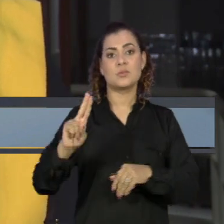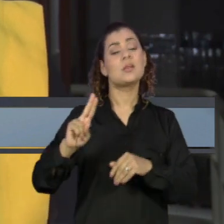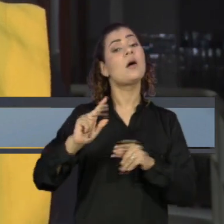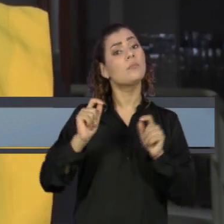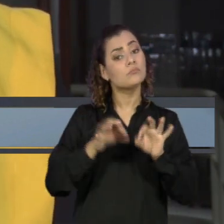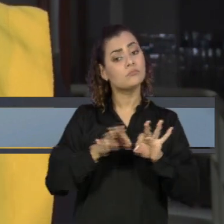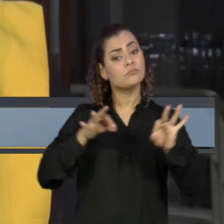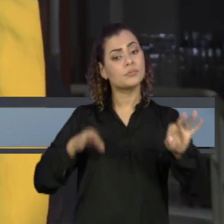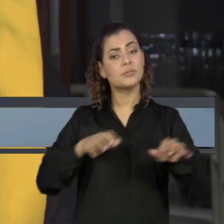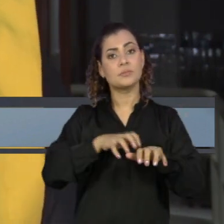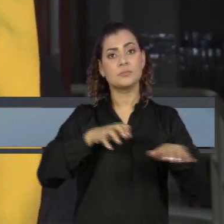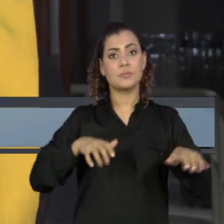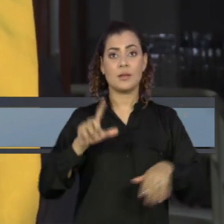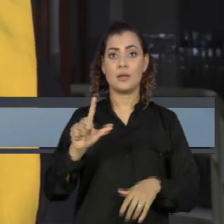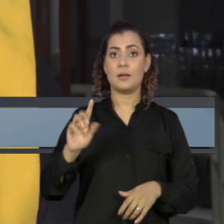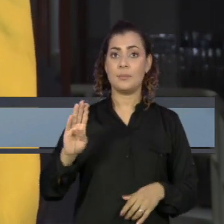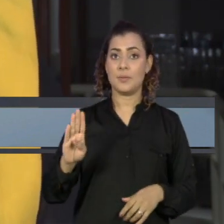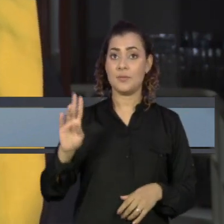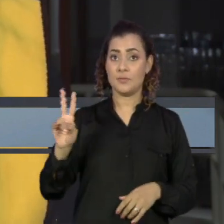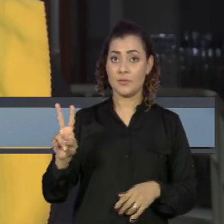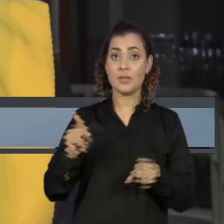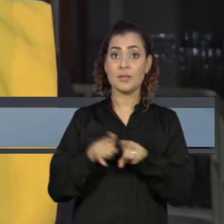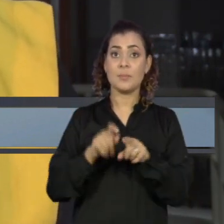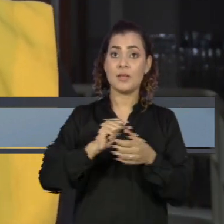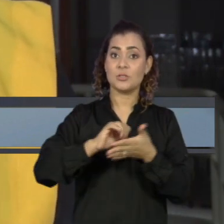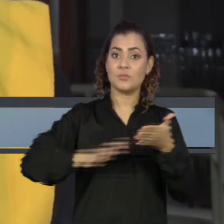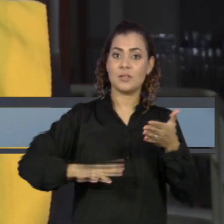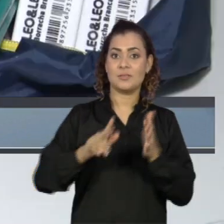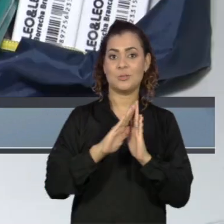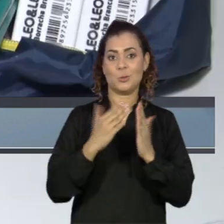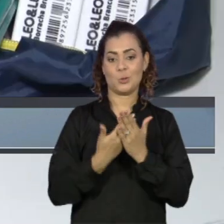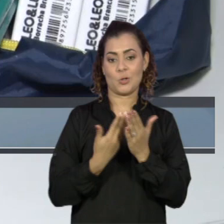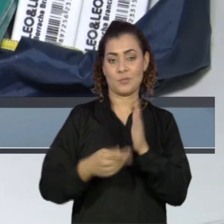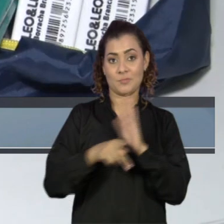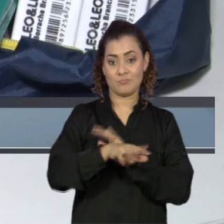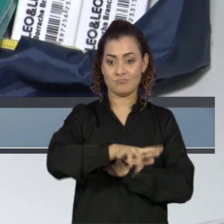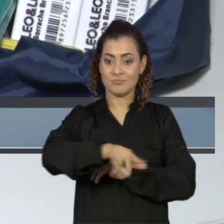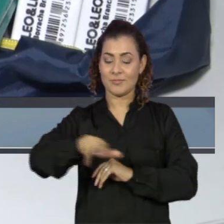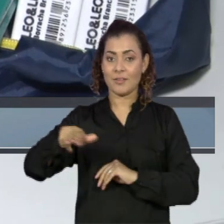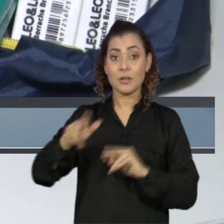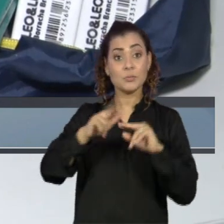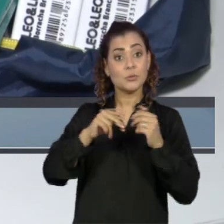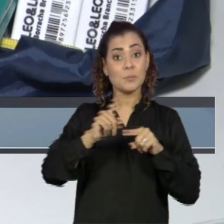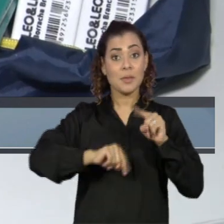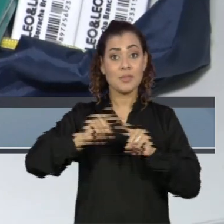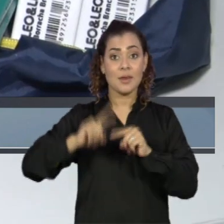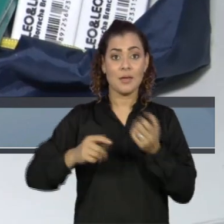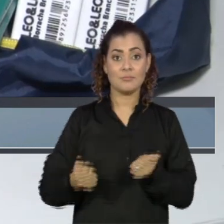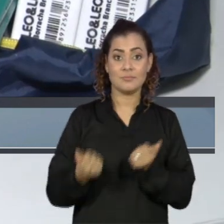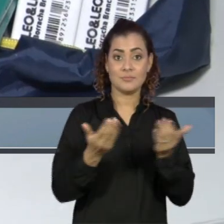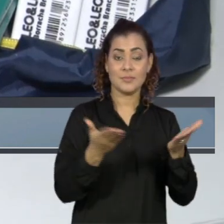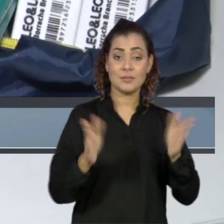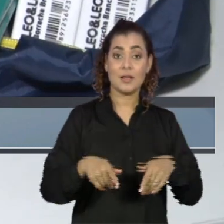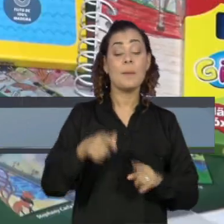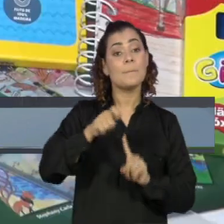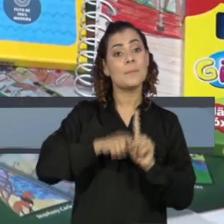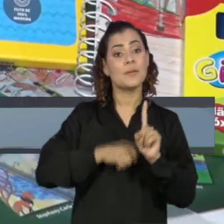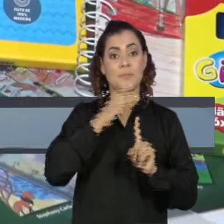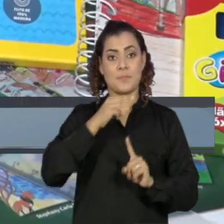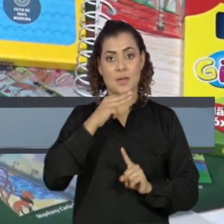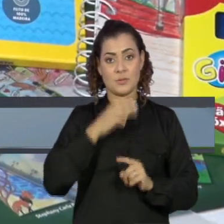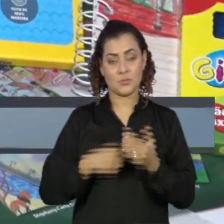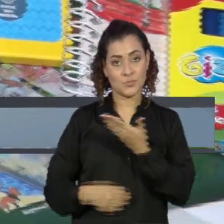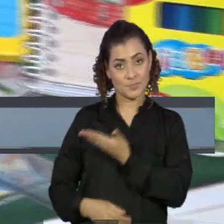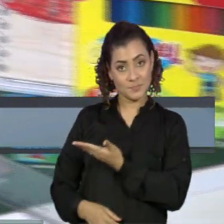à distância, tanto da LBV, como as atividades da escola também. A entrega do material às famílias acontece no início de março. A